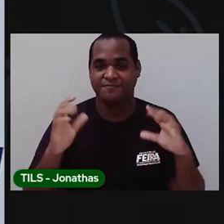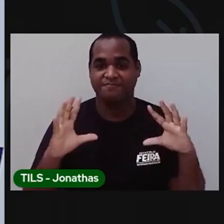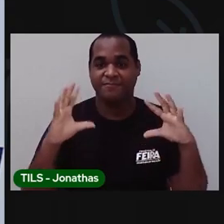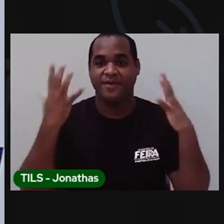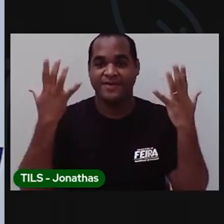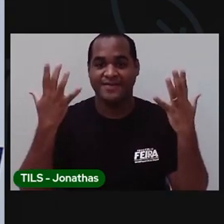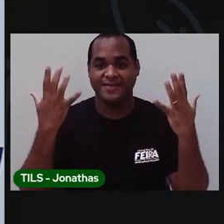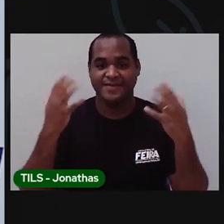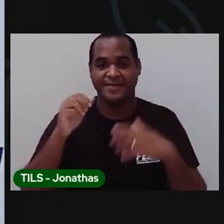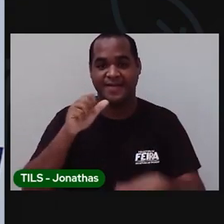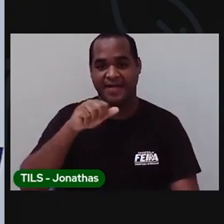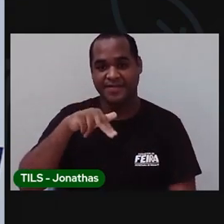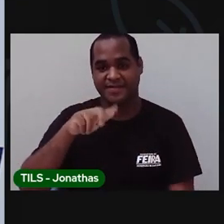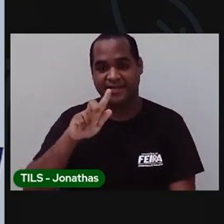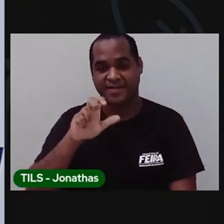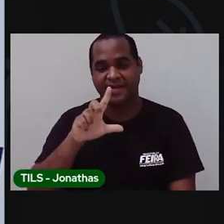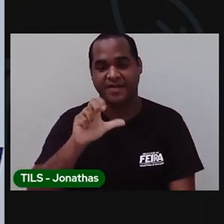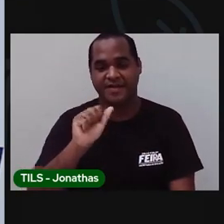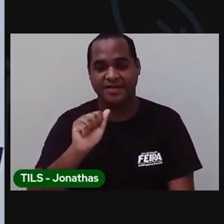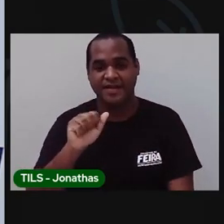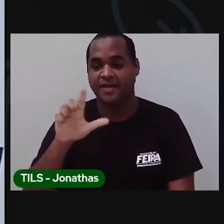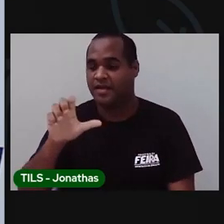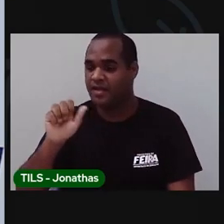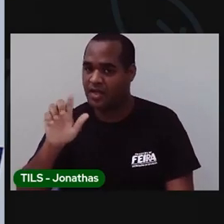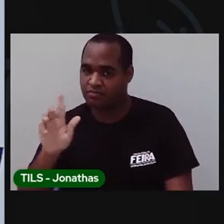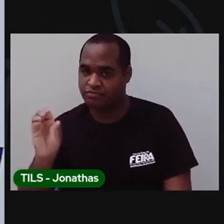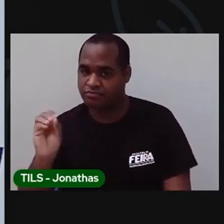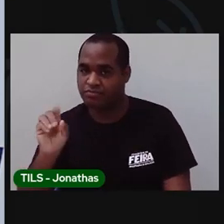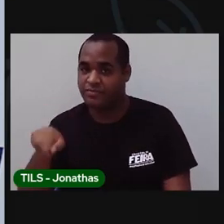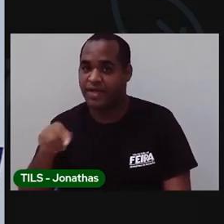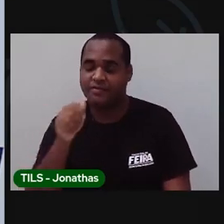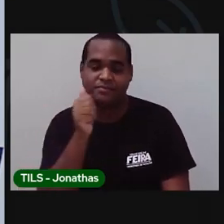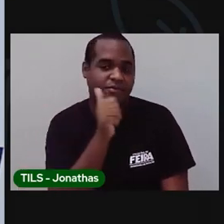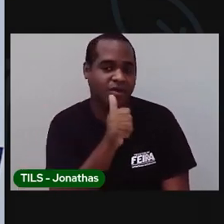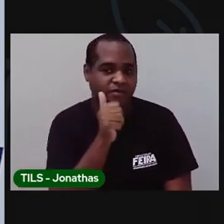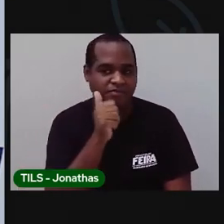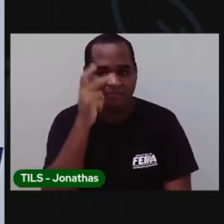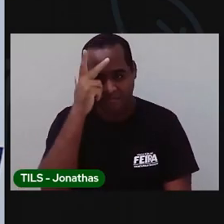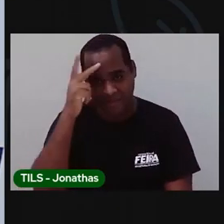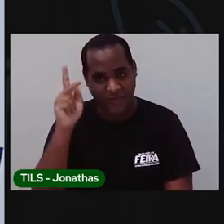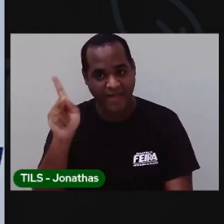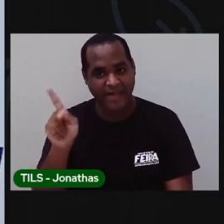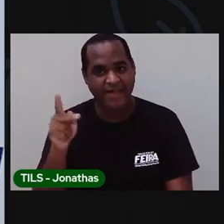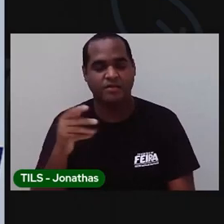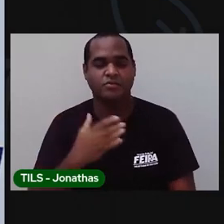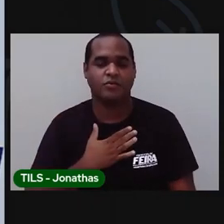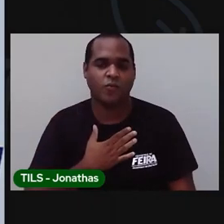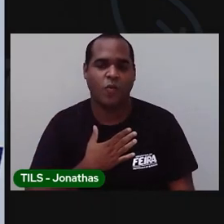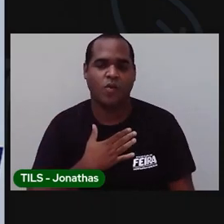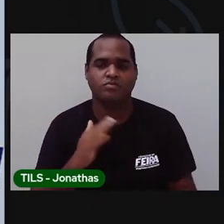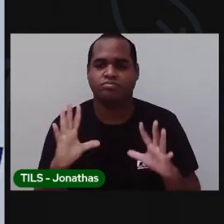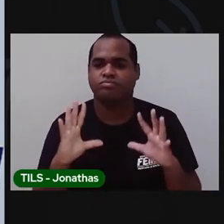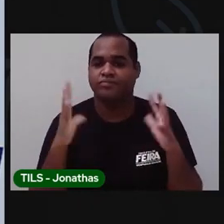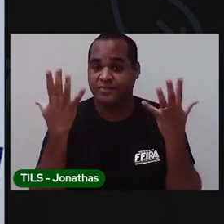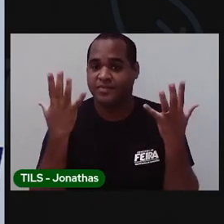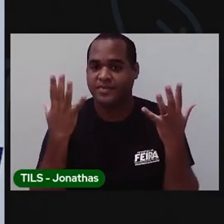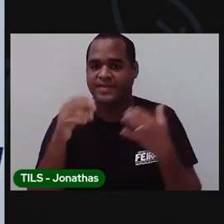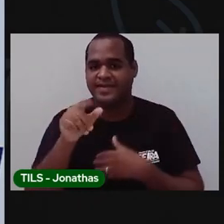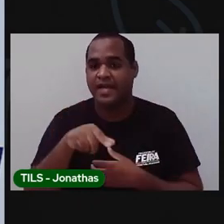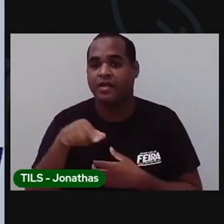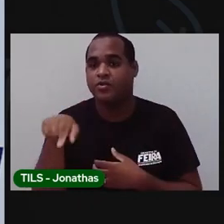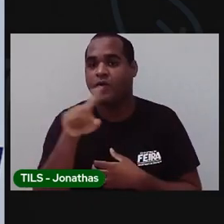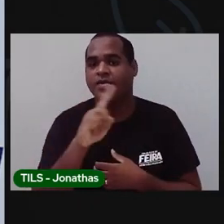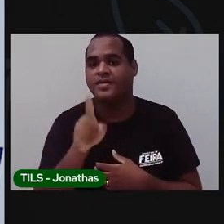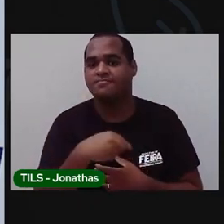de Ângela Lago, e quem é que não gosta de uma boa festa? Então, nós vamos